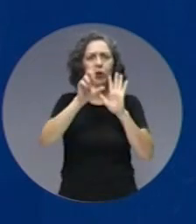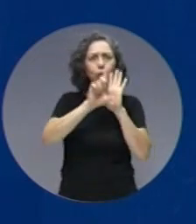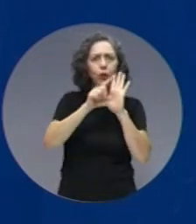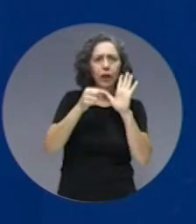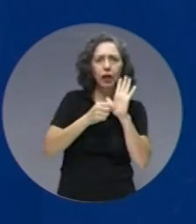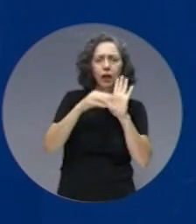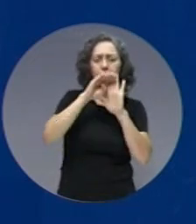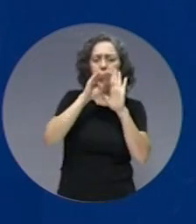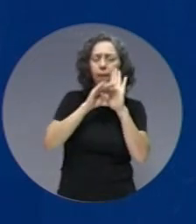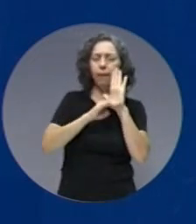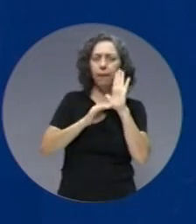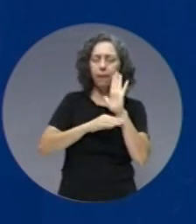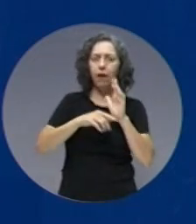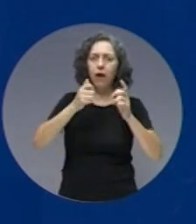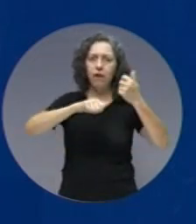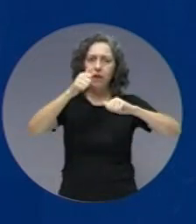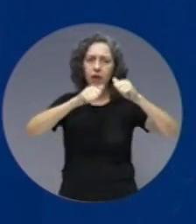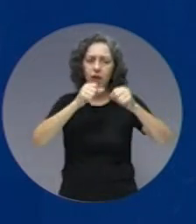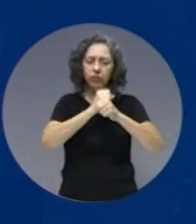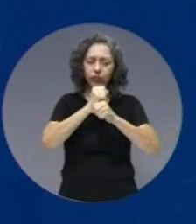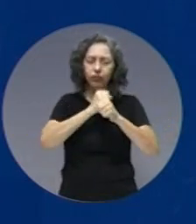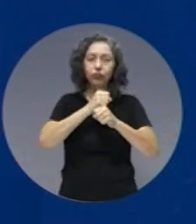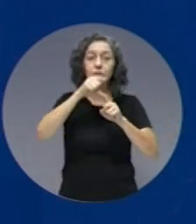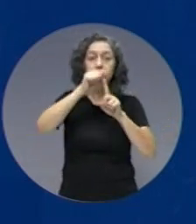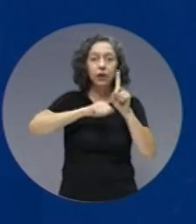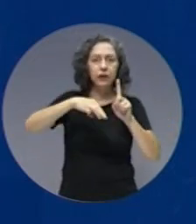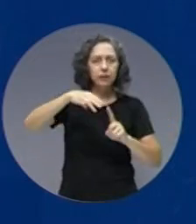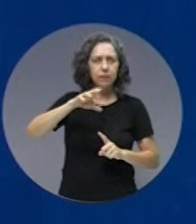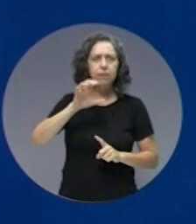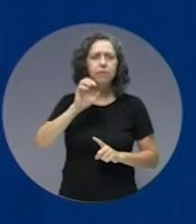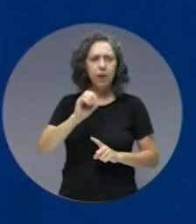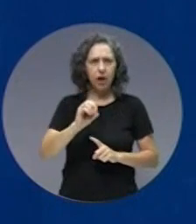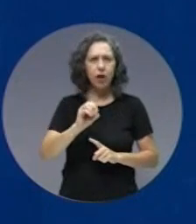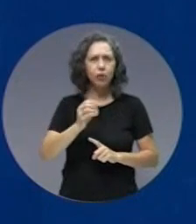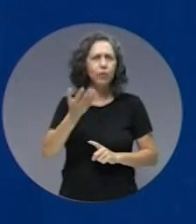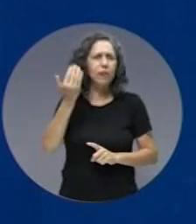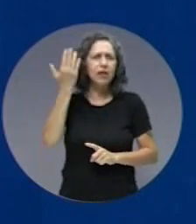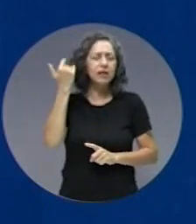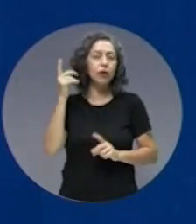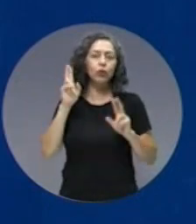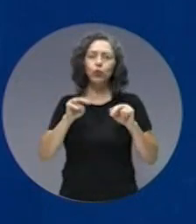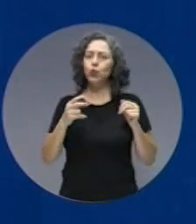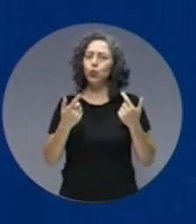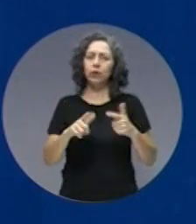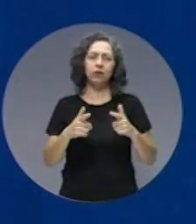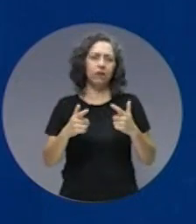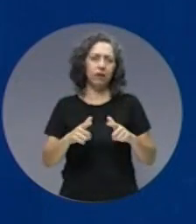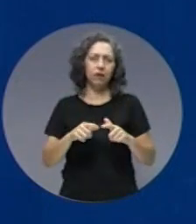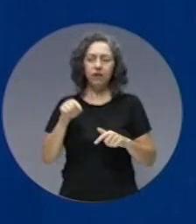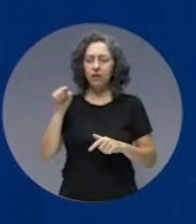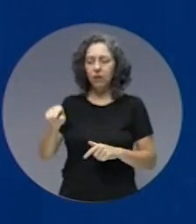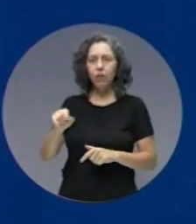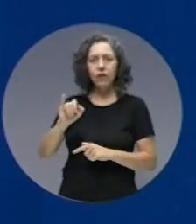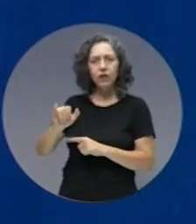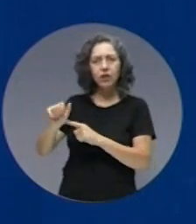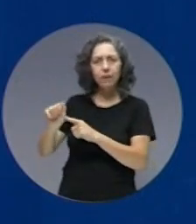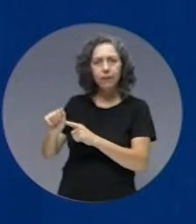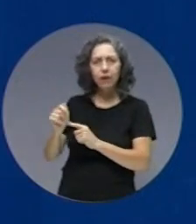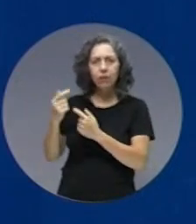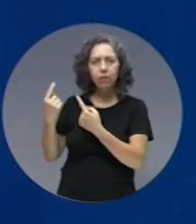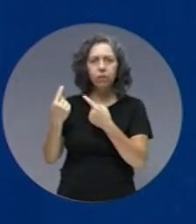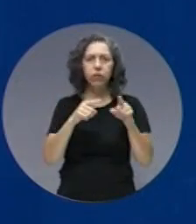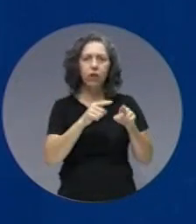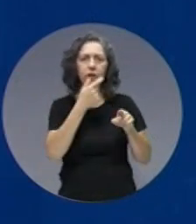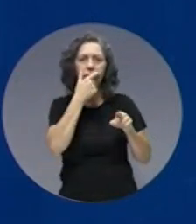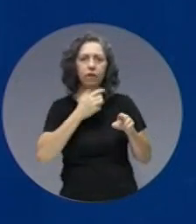estabelecendo os índices da revisão geral anual no mês de março, como há muito tempo não ocorria no Estado. Irá já também disse que Vanderlei